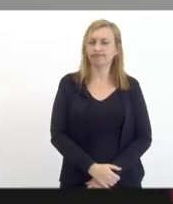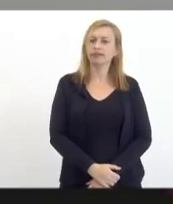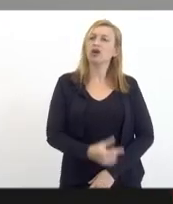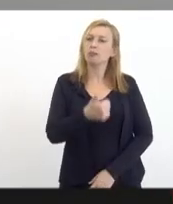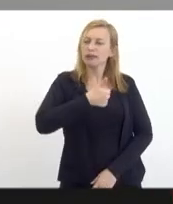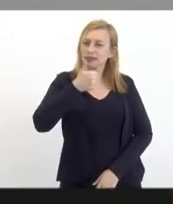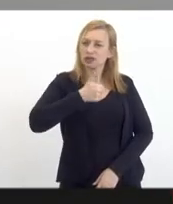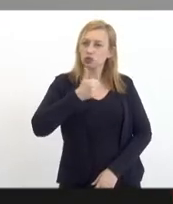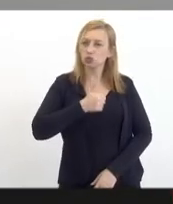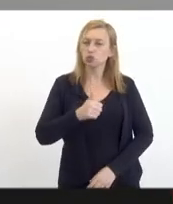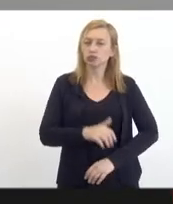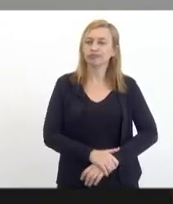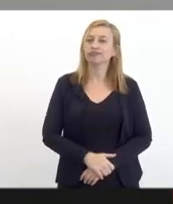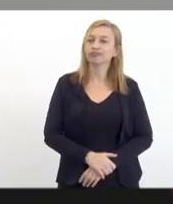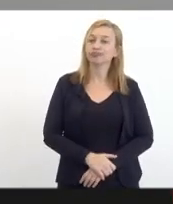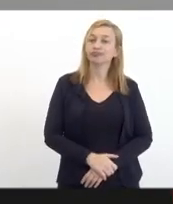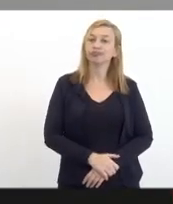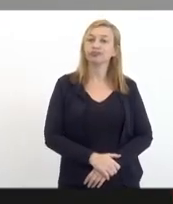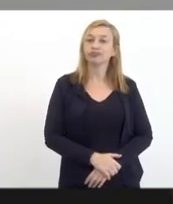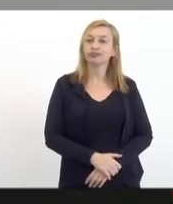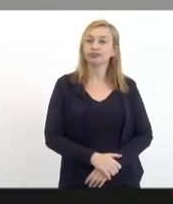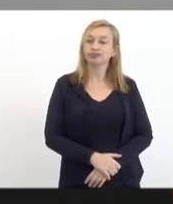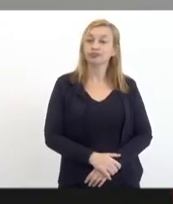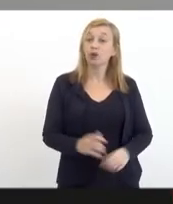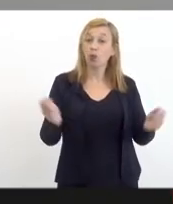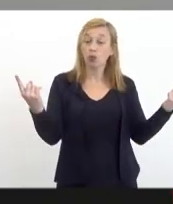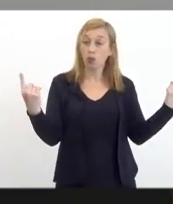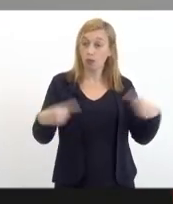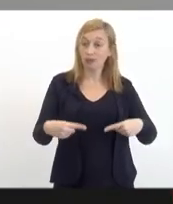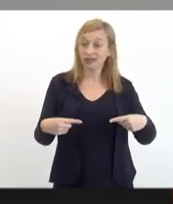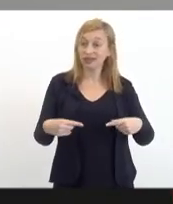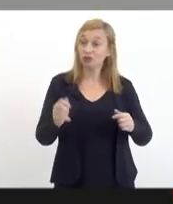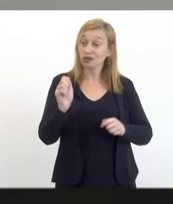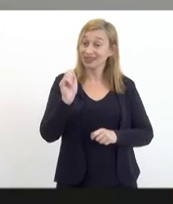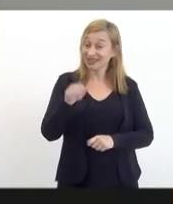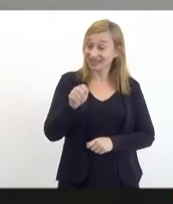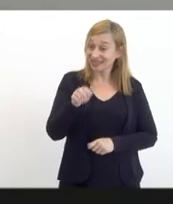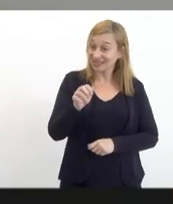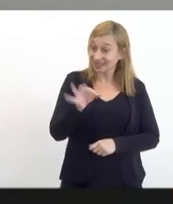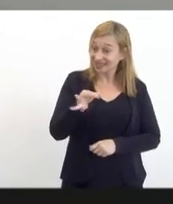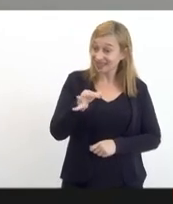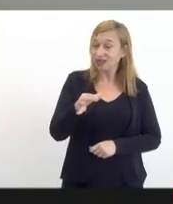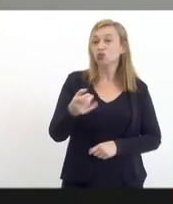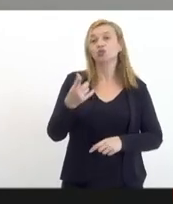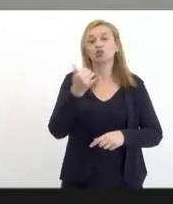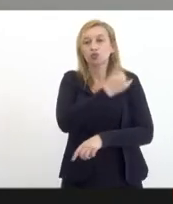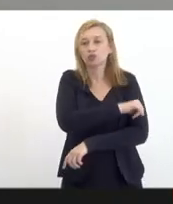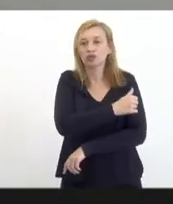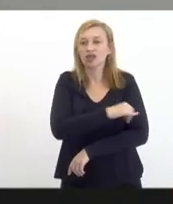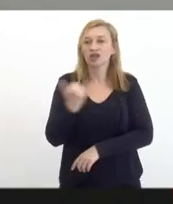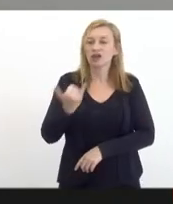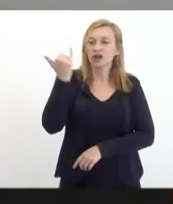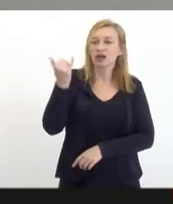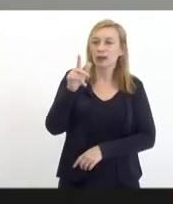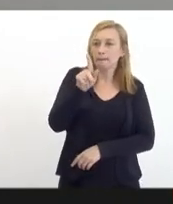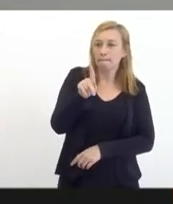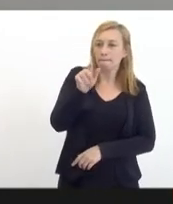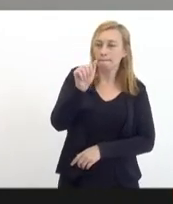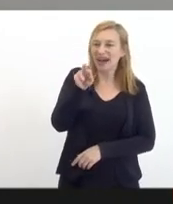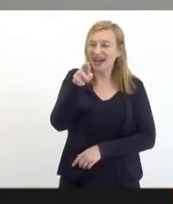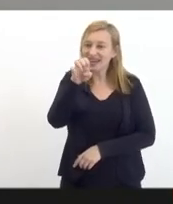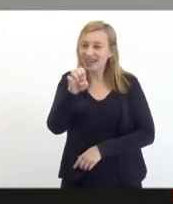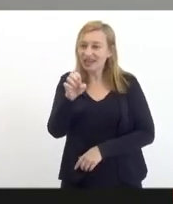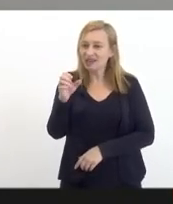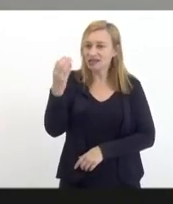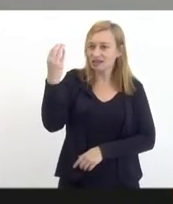eu quero destacar que a gente tem uma vantagem competitiva no Rio de Janeiro muito importante que é o parque científico instalado no Estado